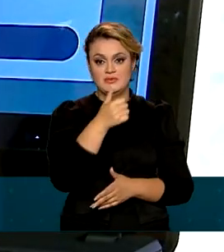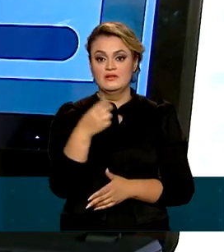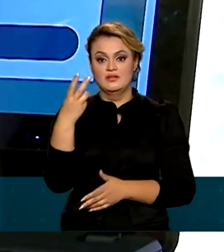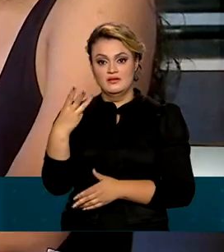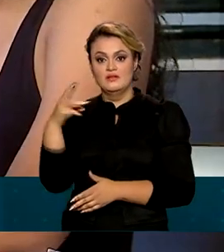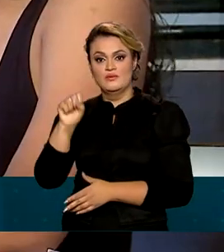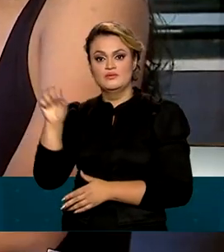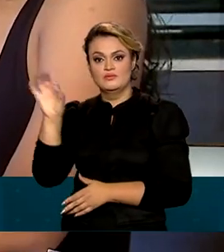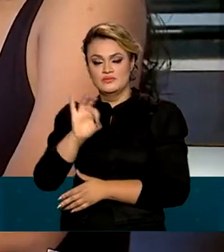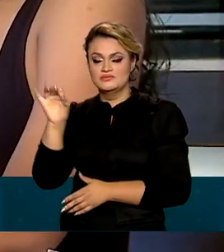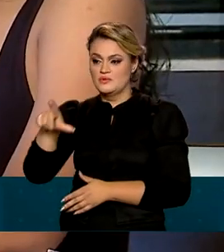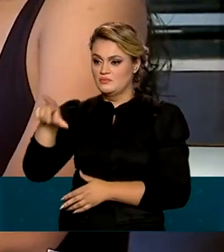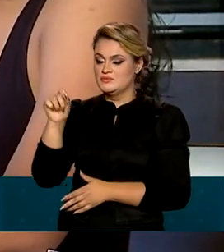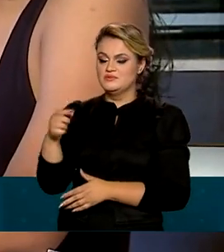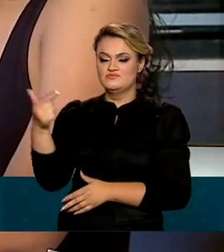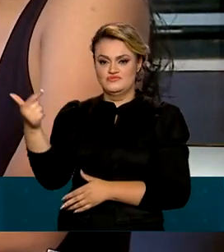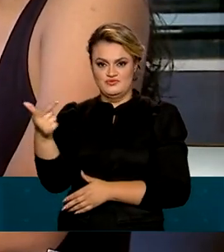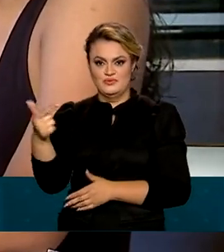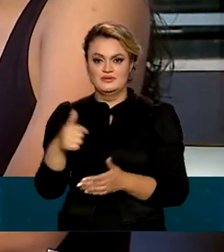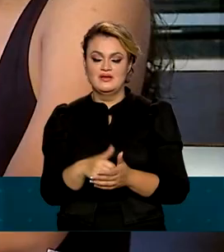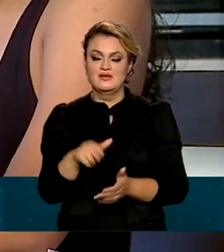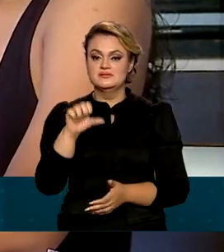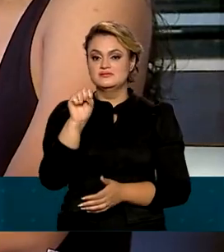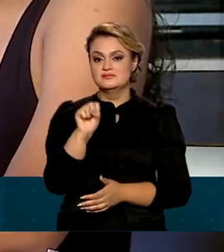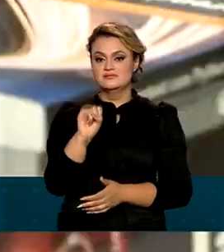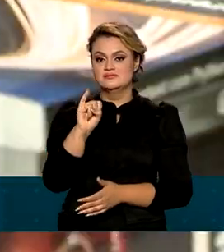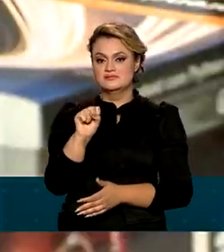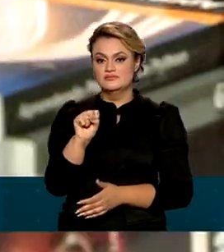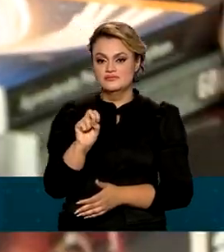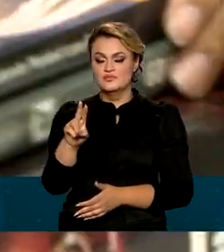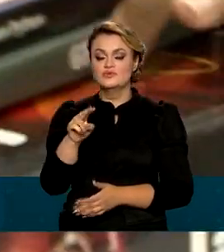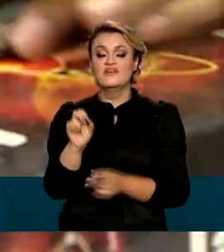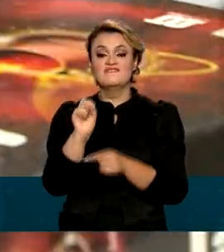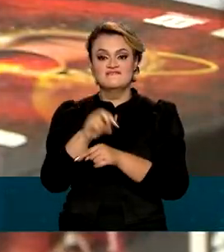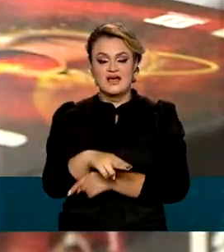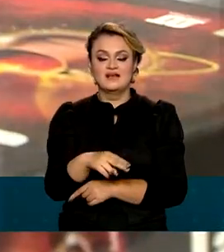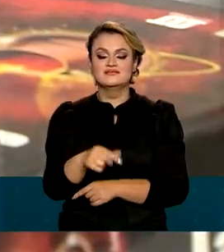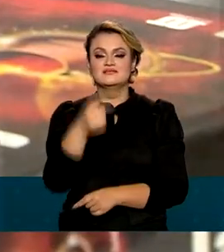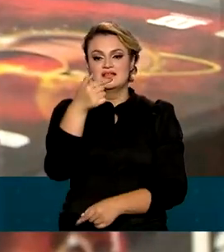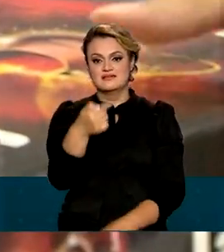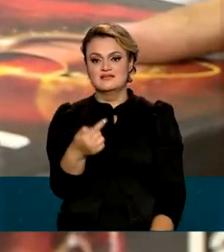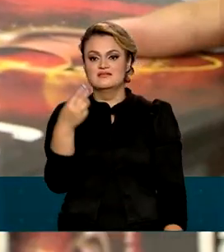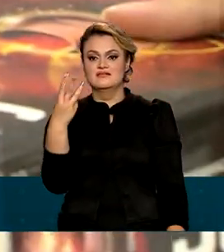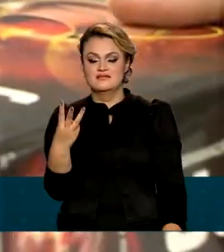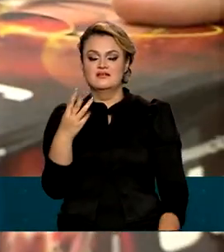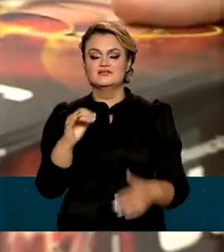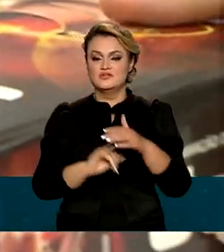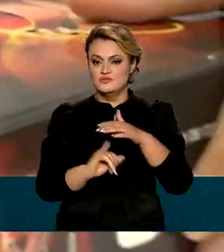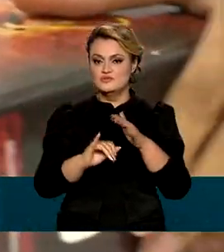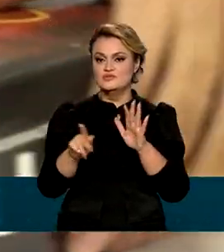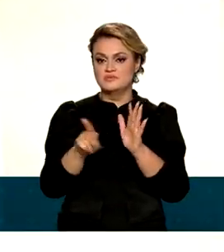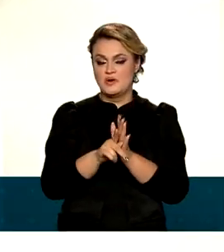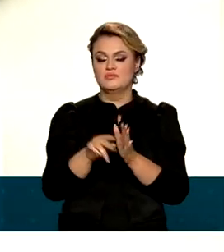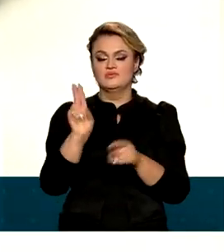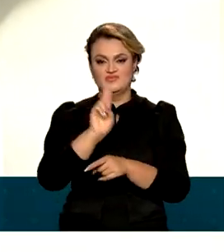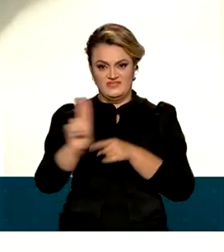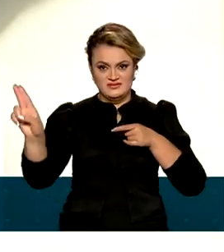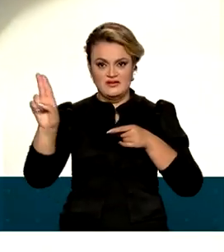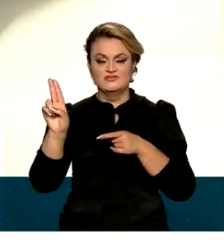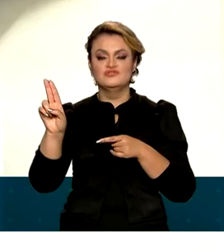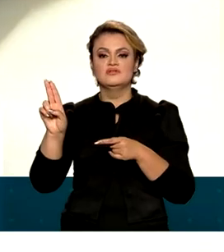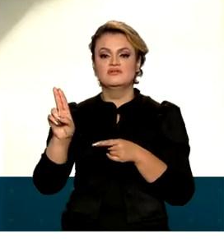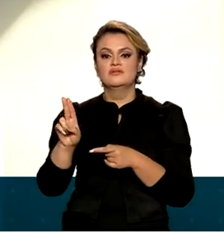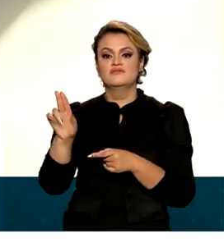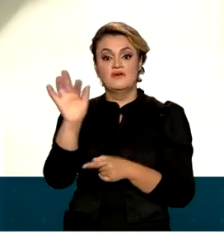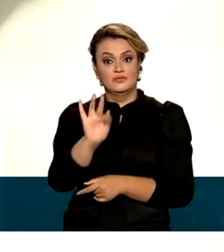% para a segunda. O SISU seleciona vagas em 73 instituições de ensino superior por